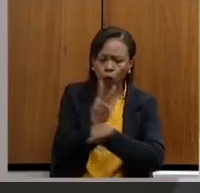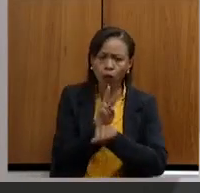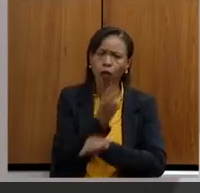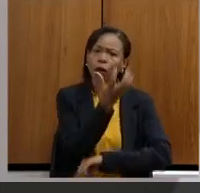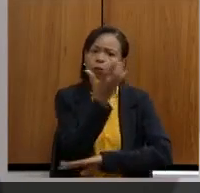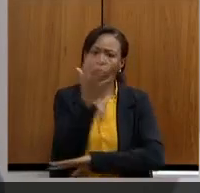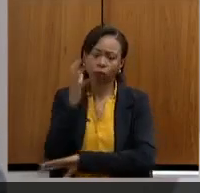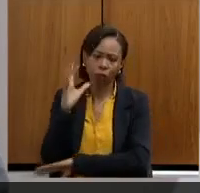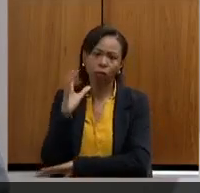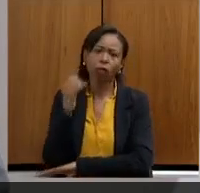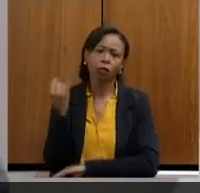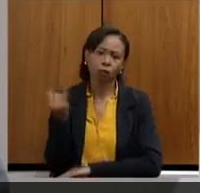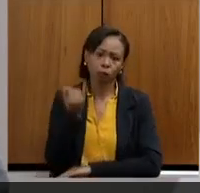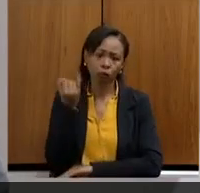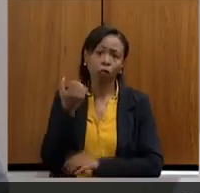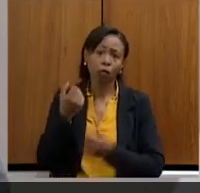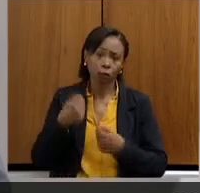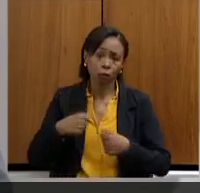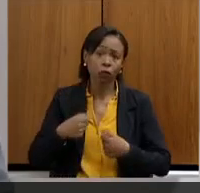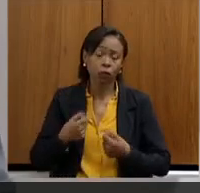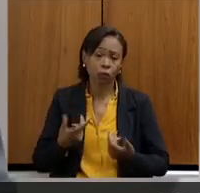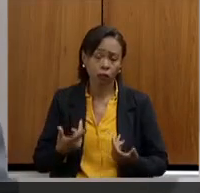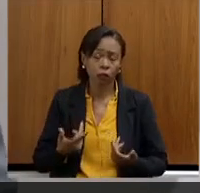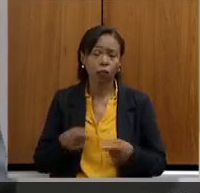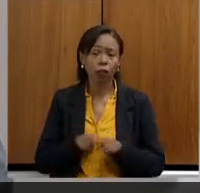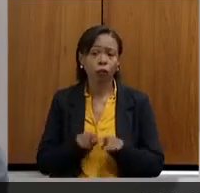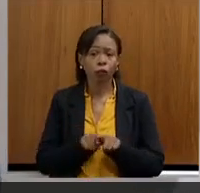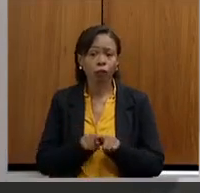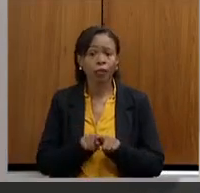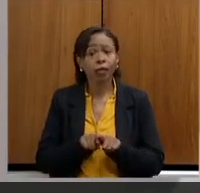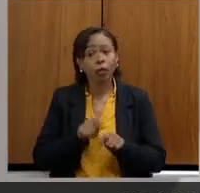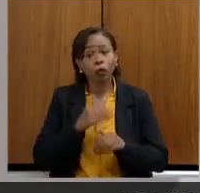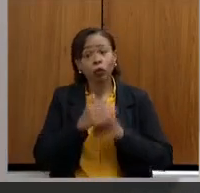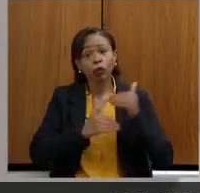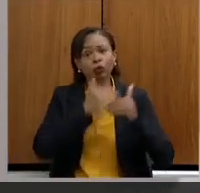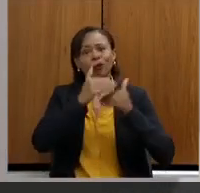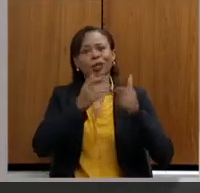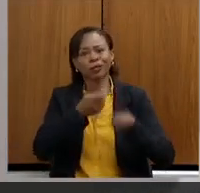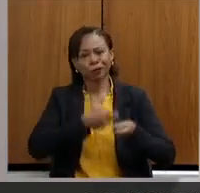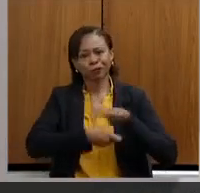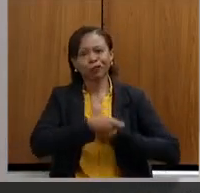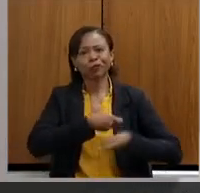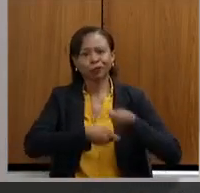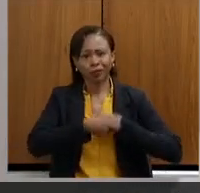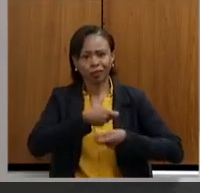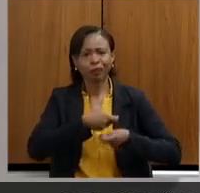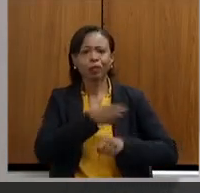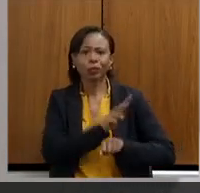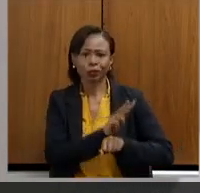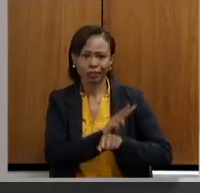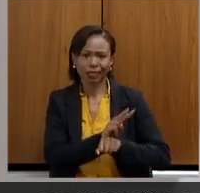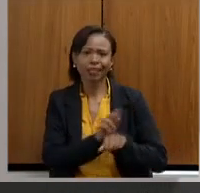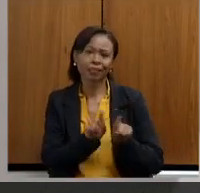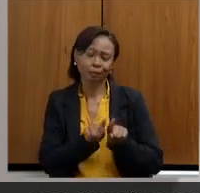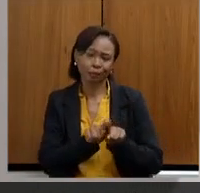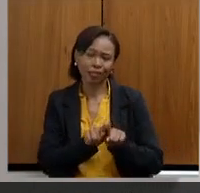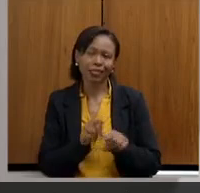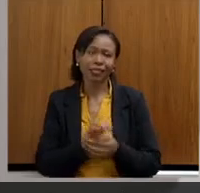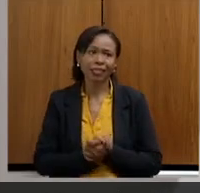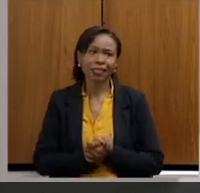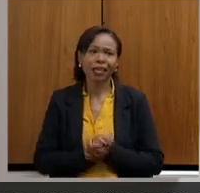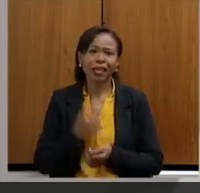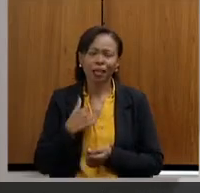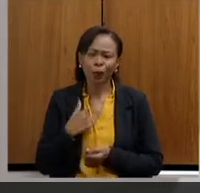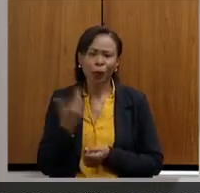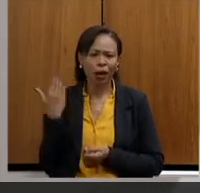cuidar mas também do desenvolvimento econômico. E essa relação, estou dizendo uma conversa com